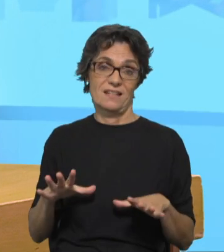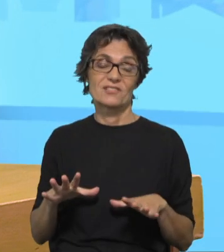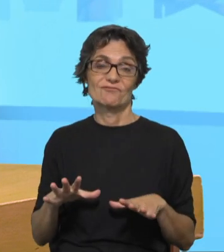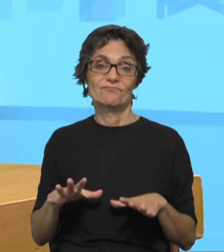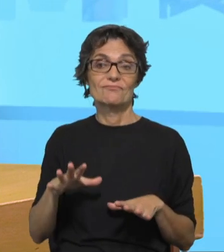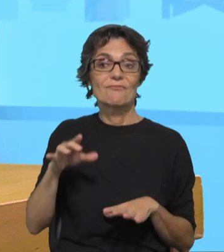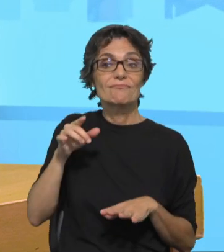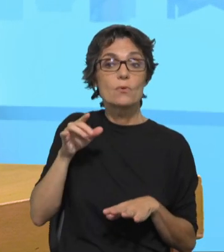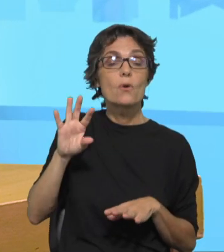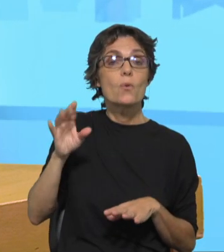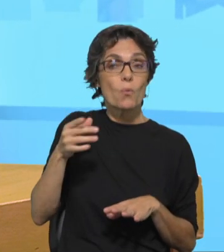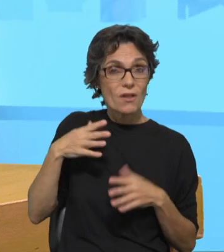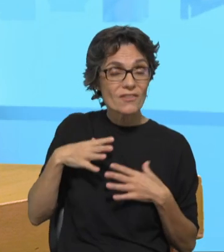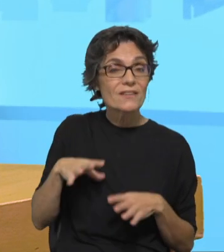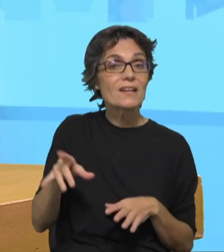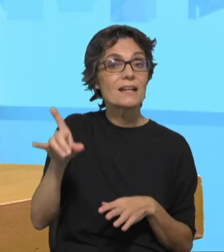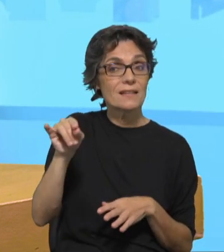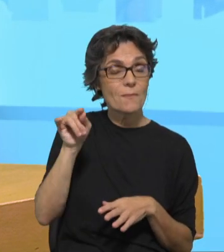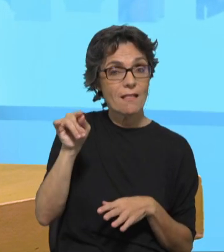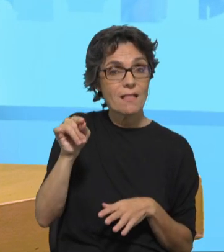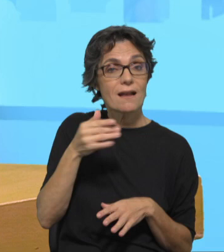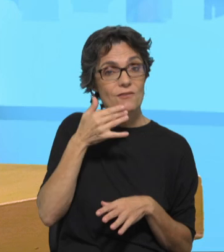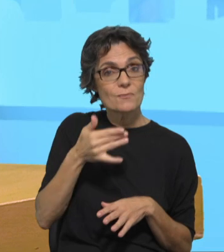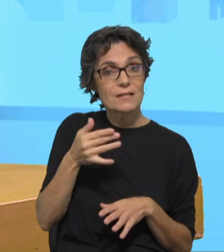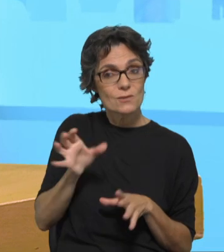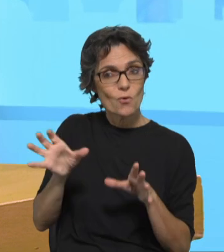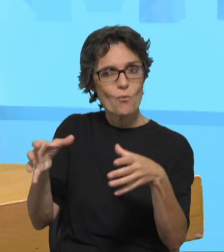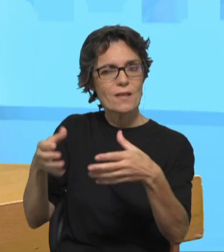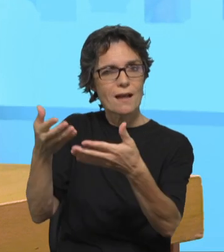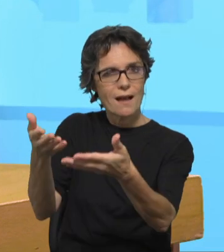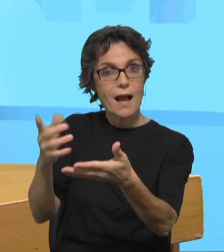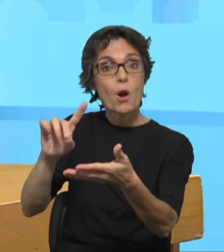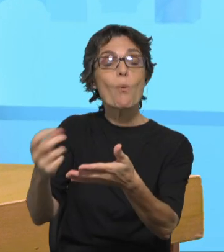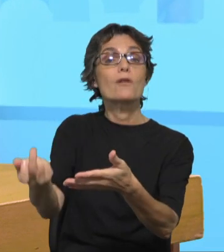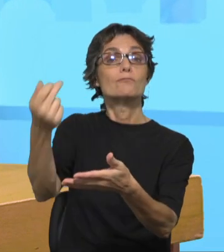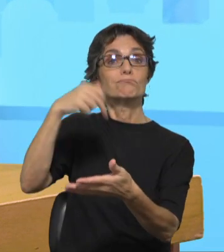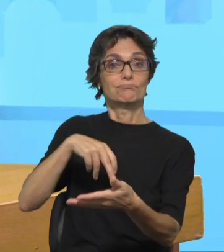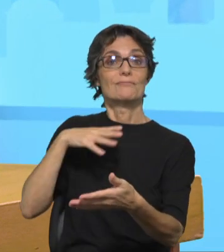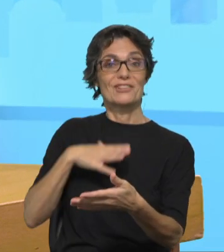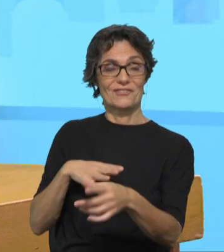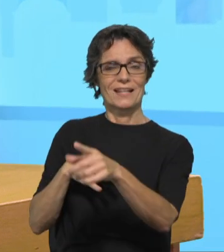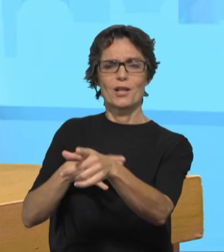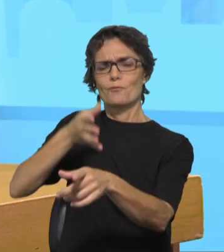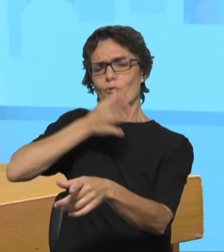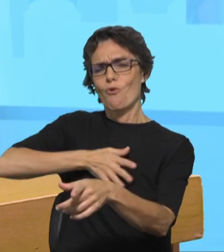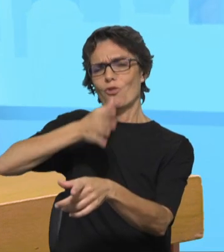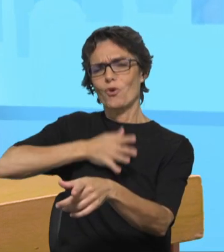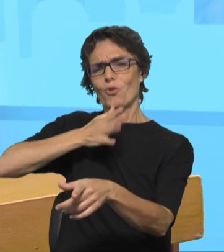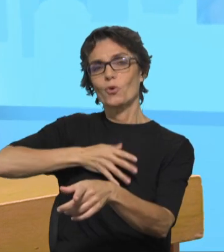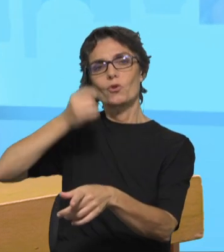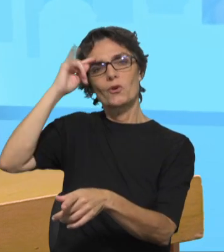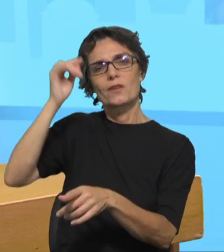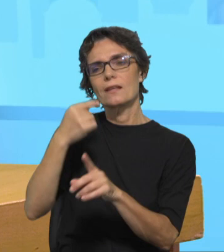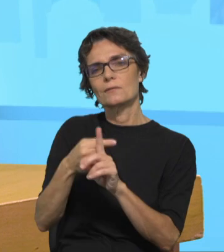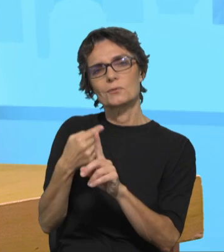uma experiência comunitária nos sítios onde está, e traz tantas ideias bonitas do que viveu, porque nenhuma comunidade